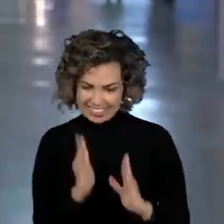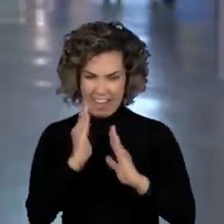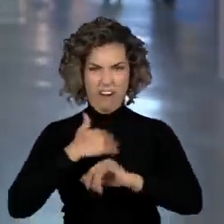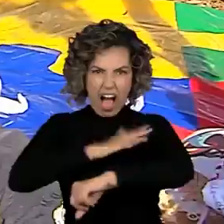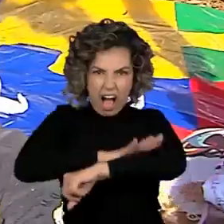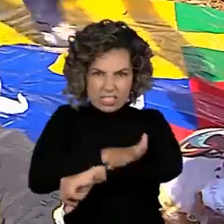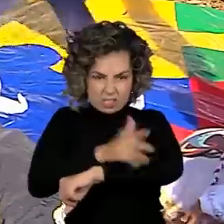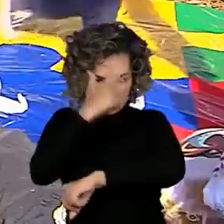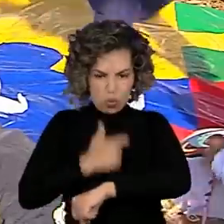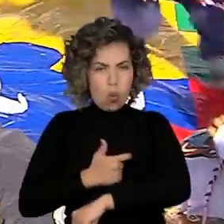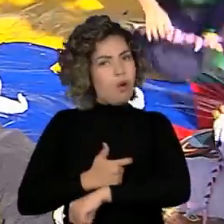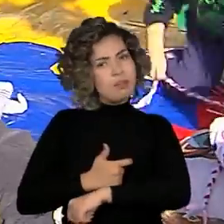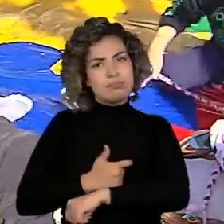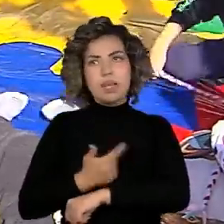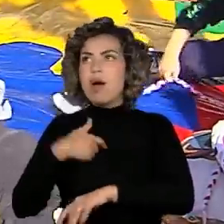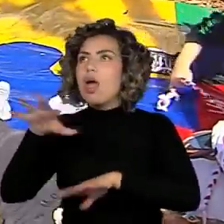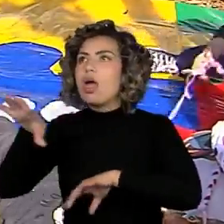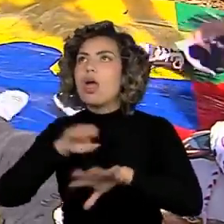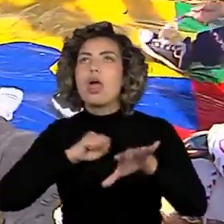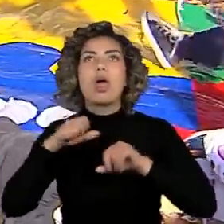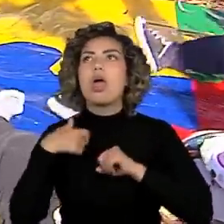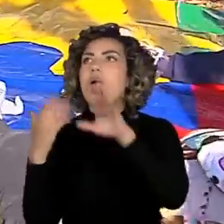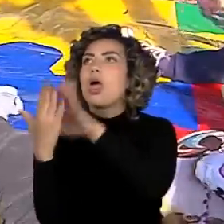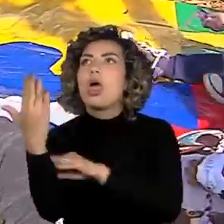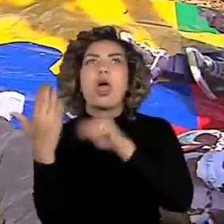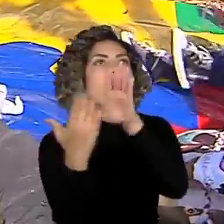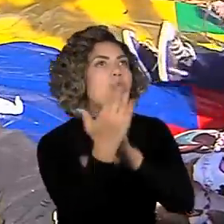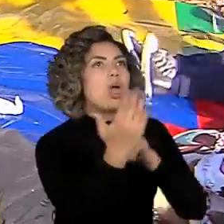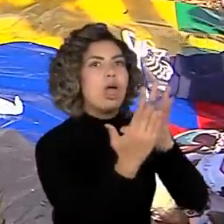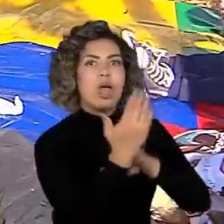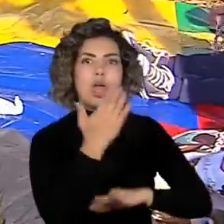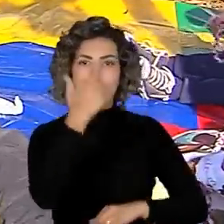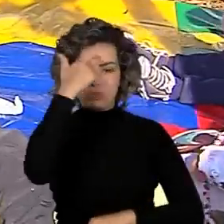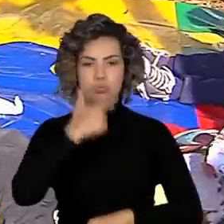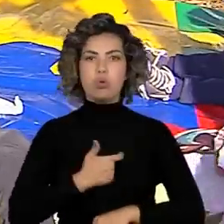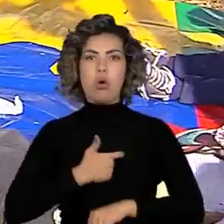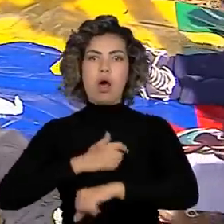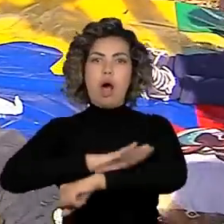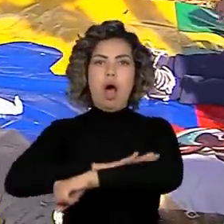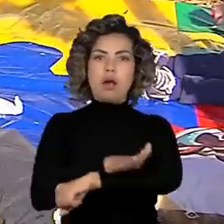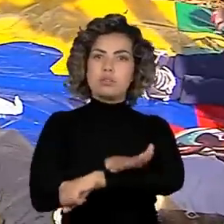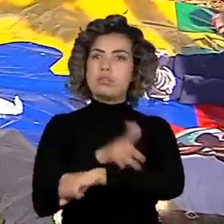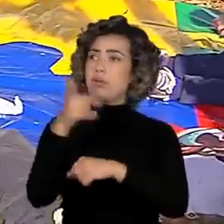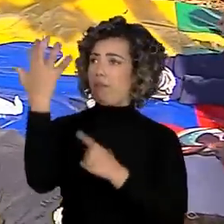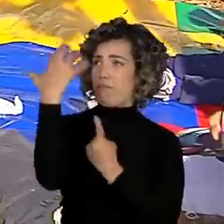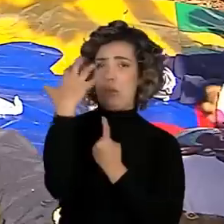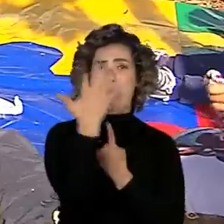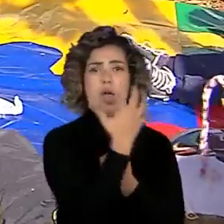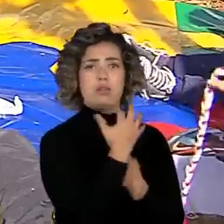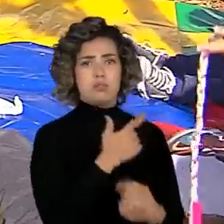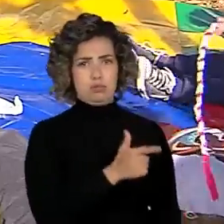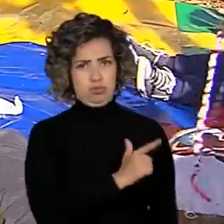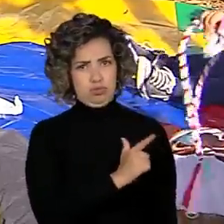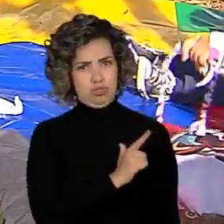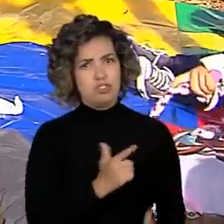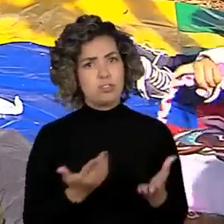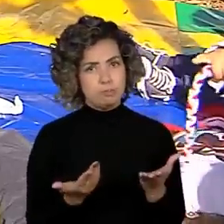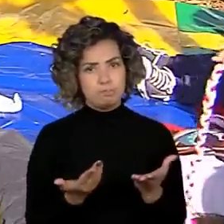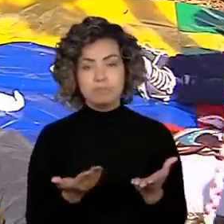desenvolve. Essa história faz referência à cultura